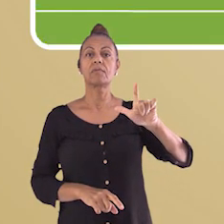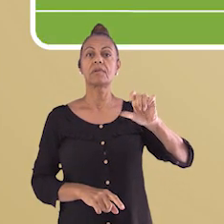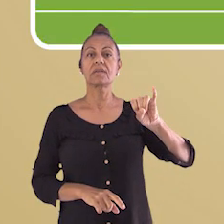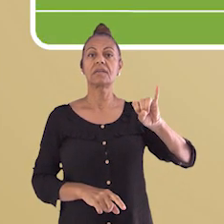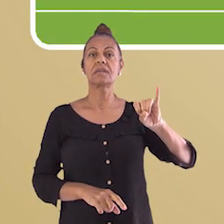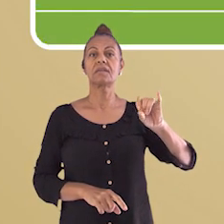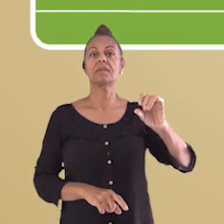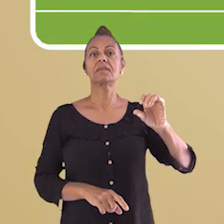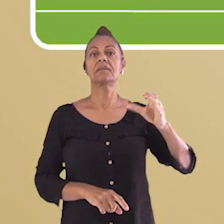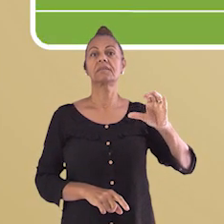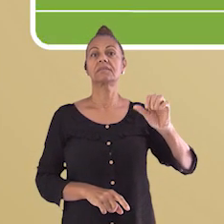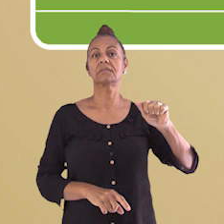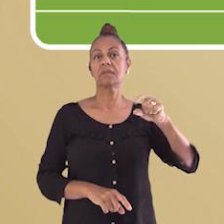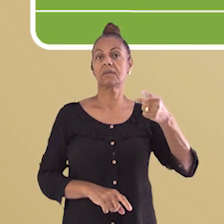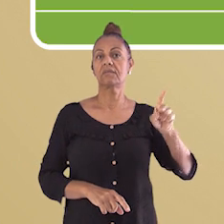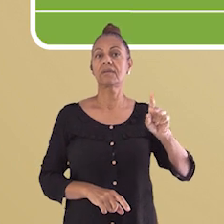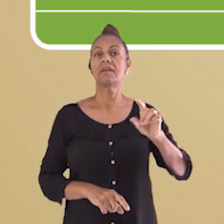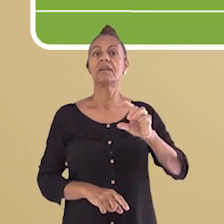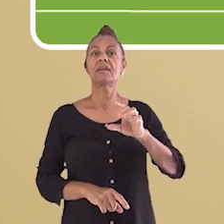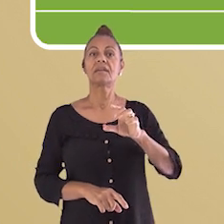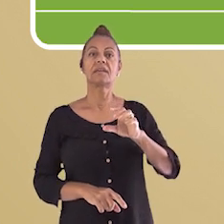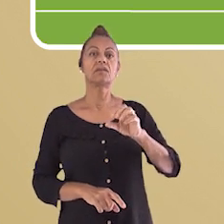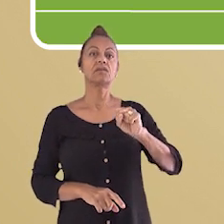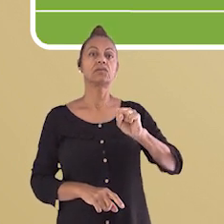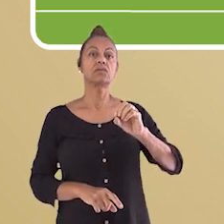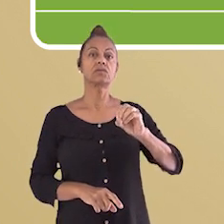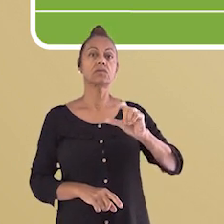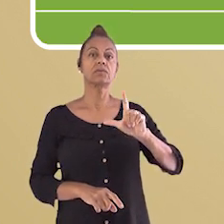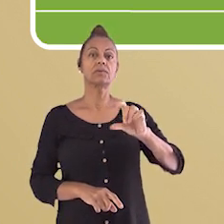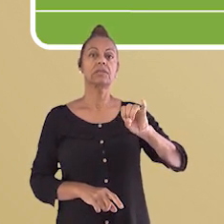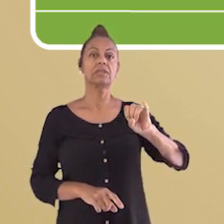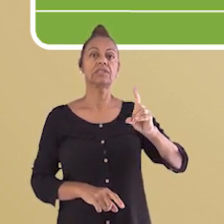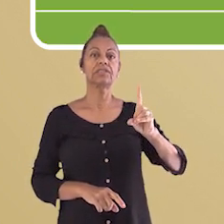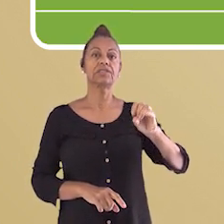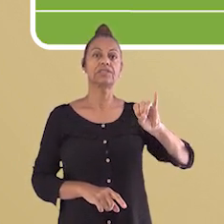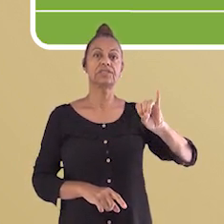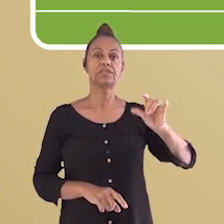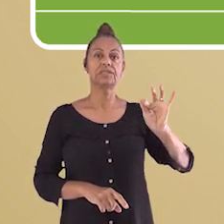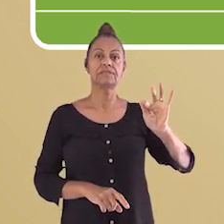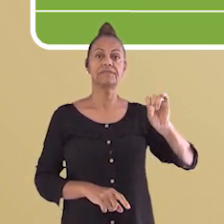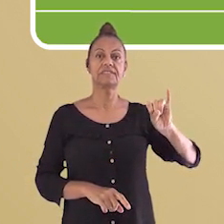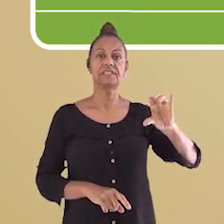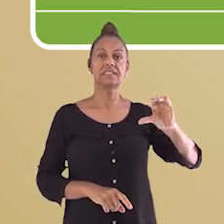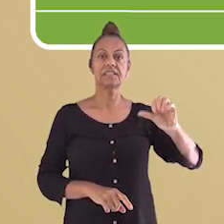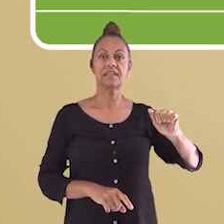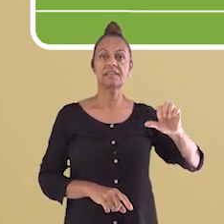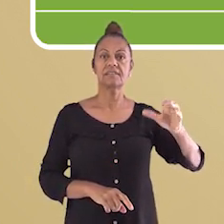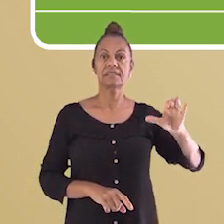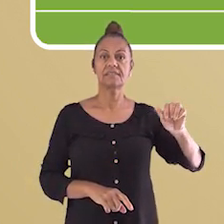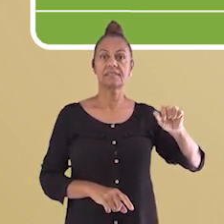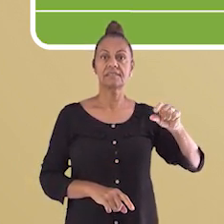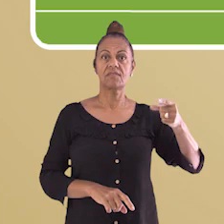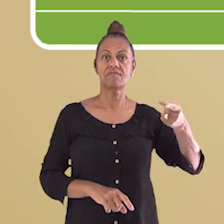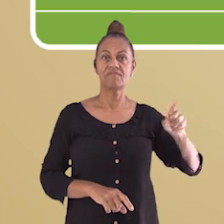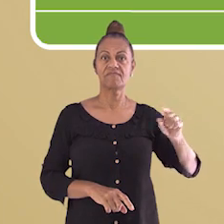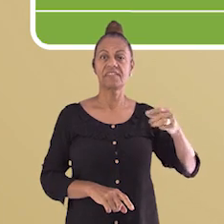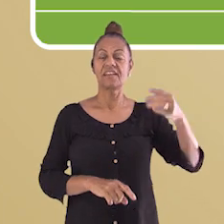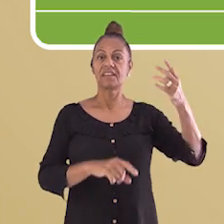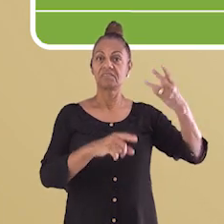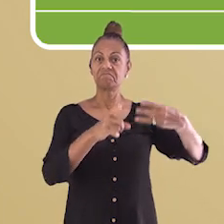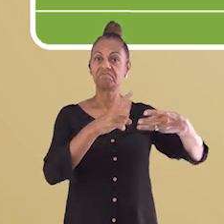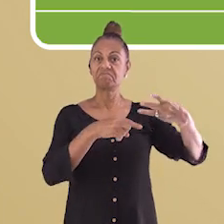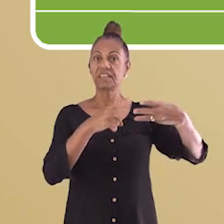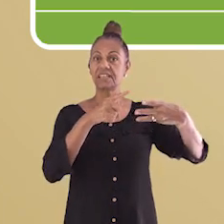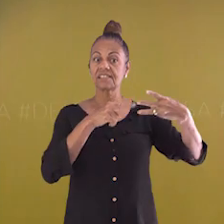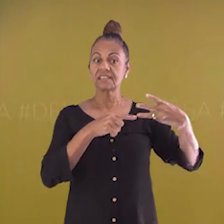É necessário compreender que qualquer material que existe é formado por uma substância ou uma mistura